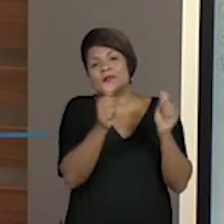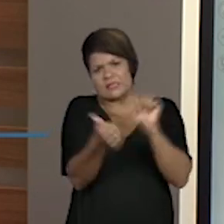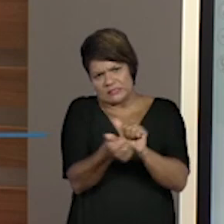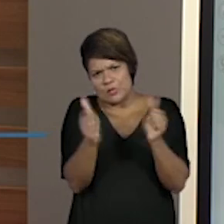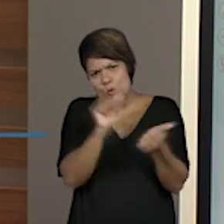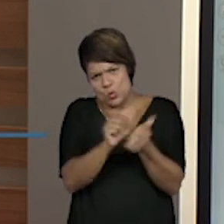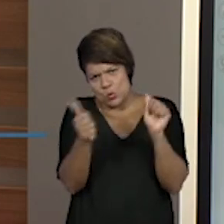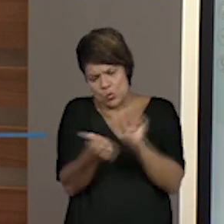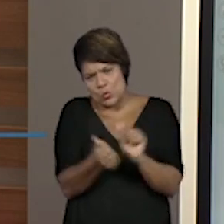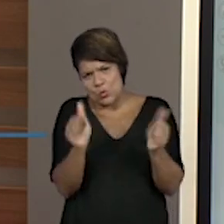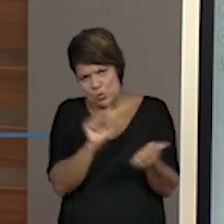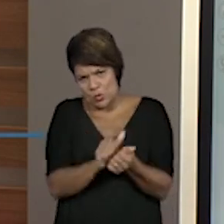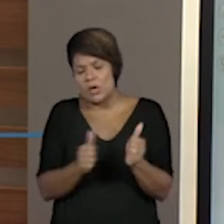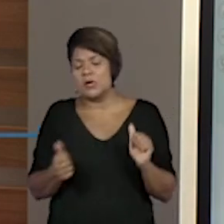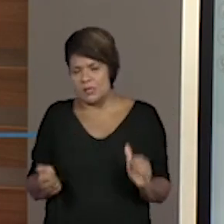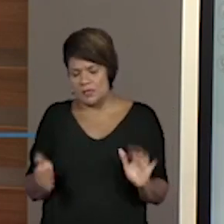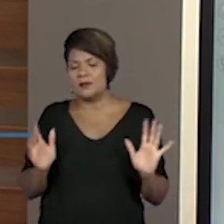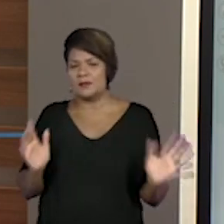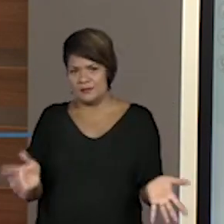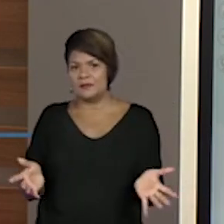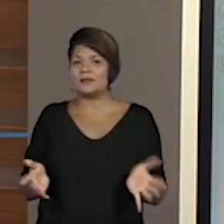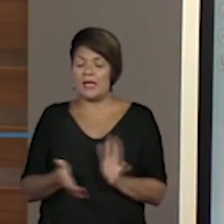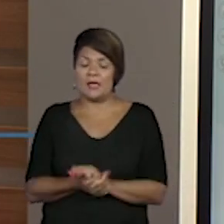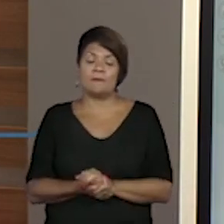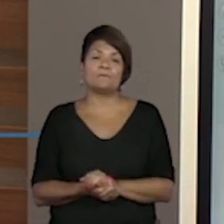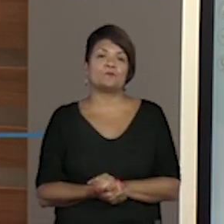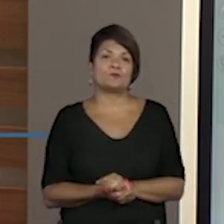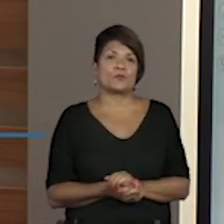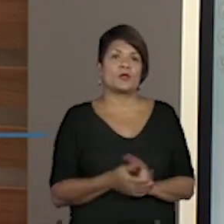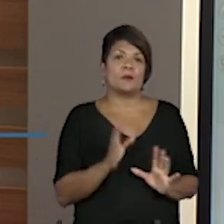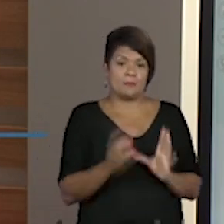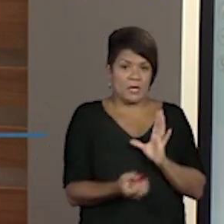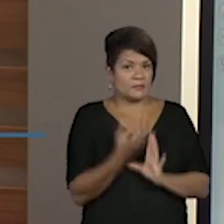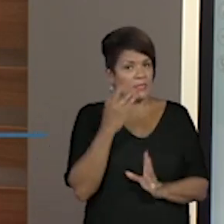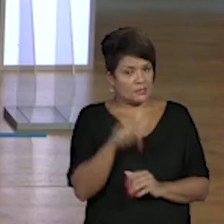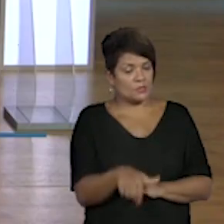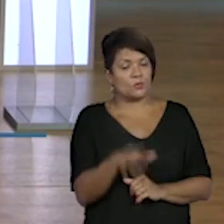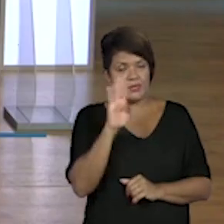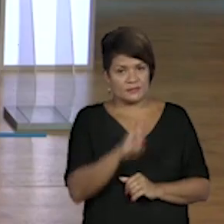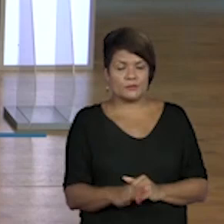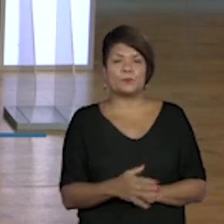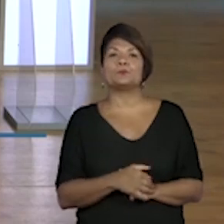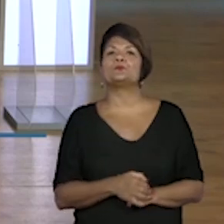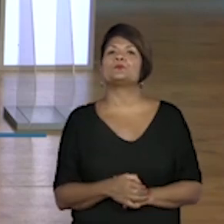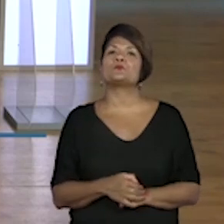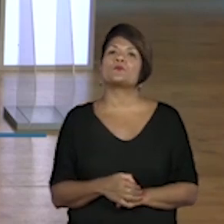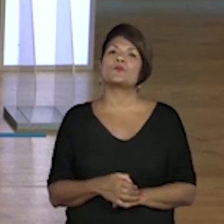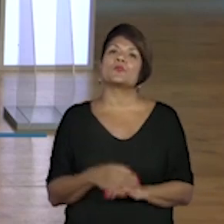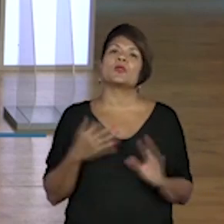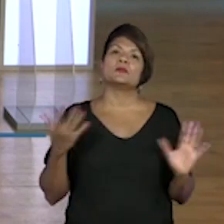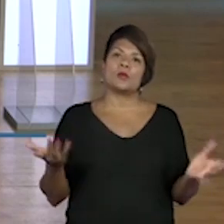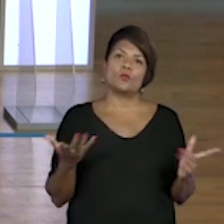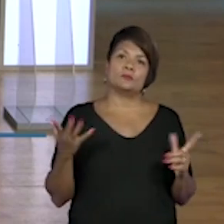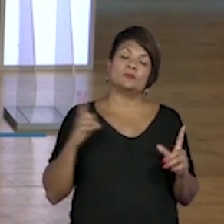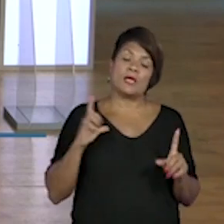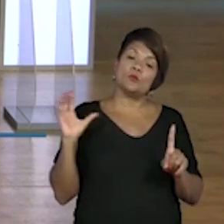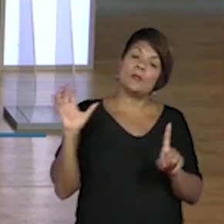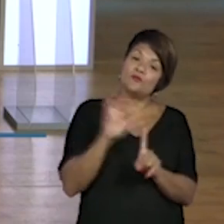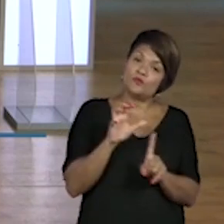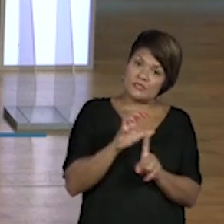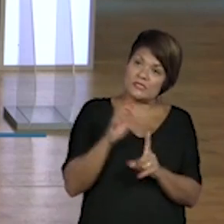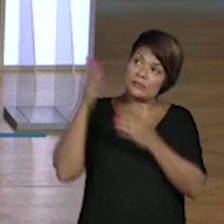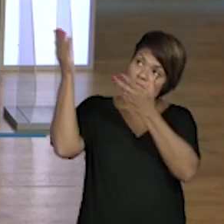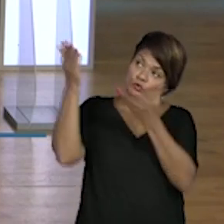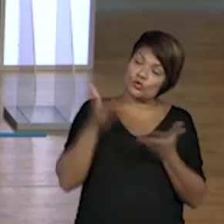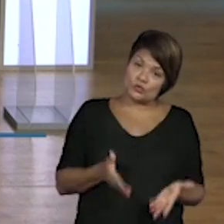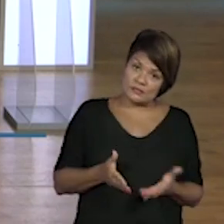influência dos africanos, apesar de ter sido feita no Brasil, né, professora? Você quer alguma culinária que tenha sido trazida?